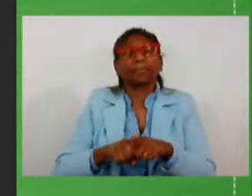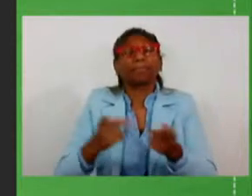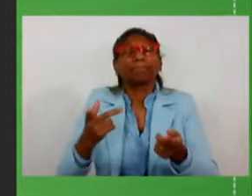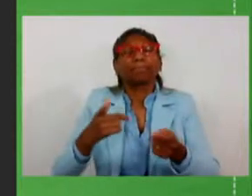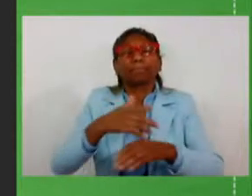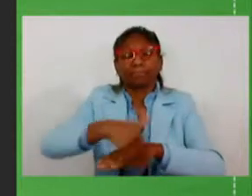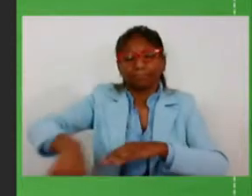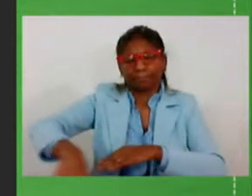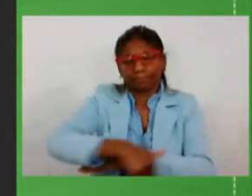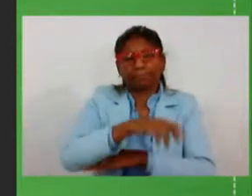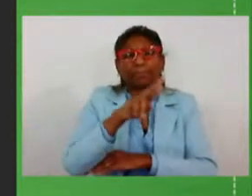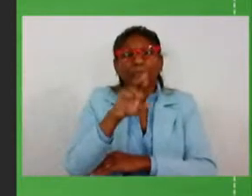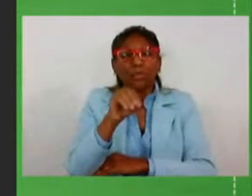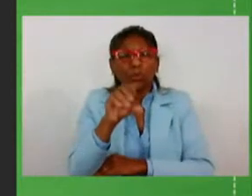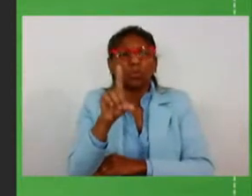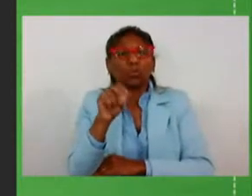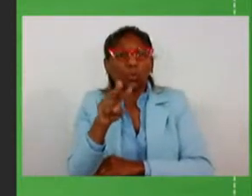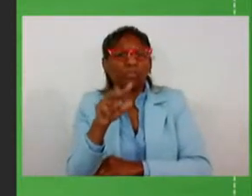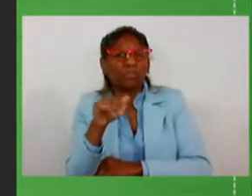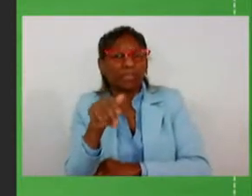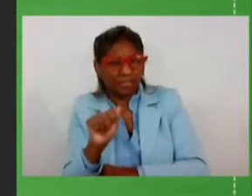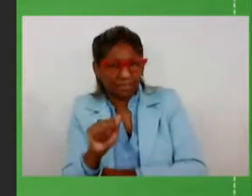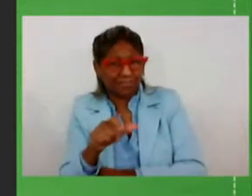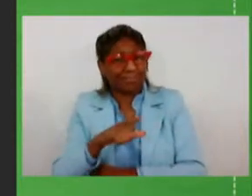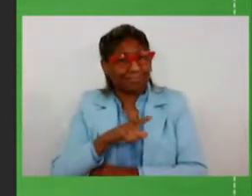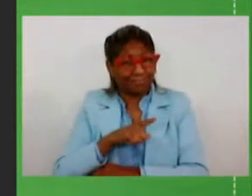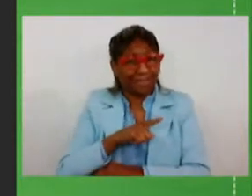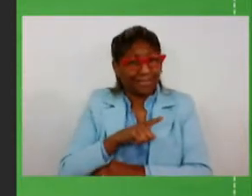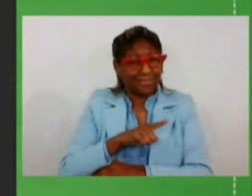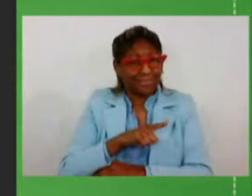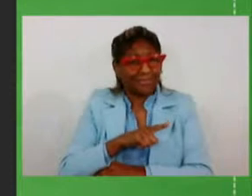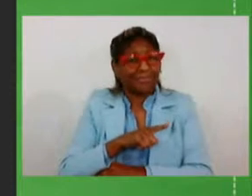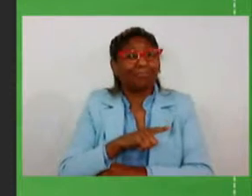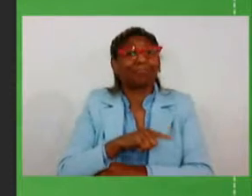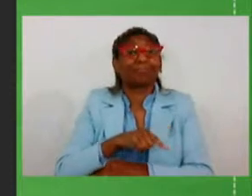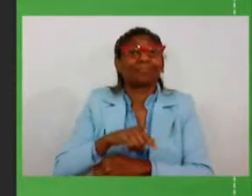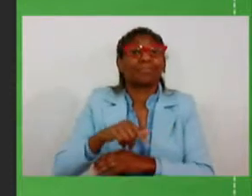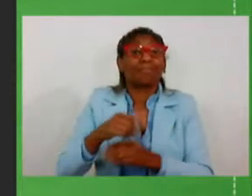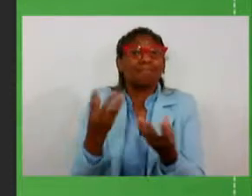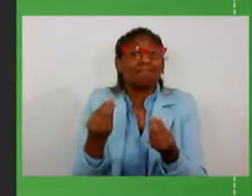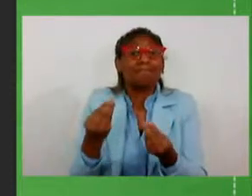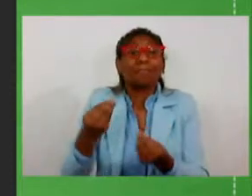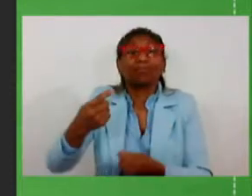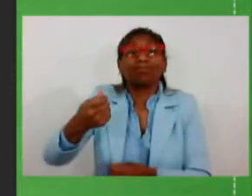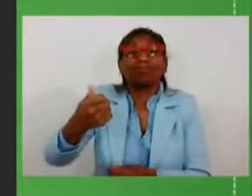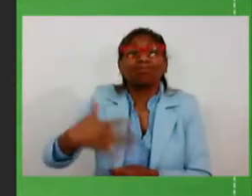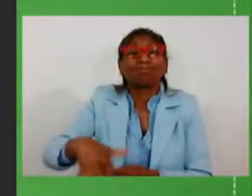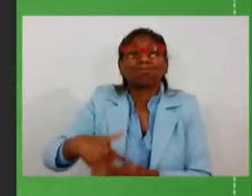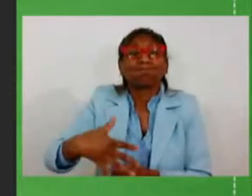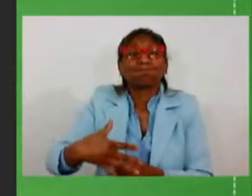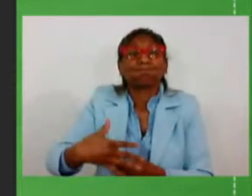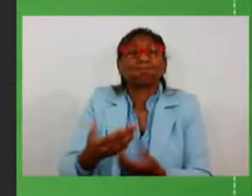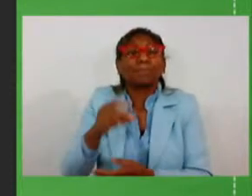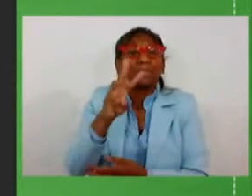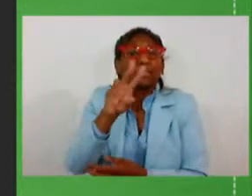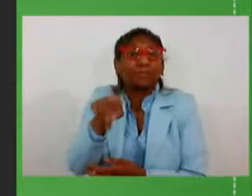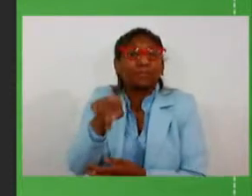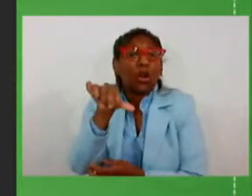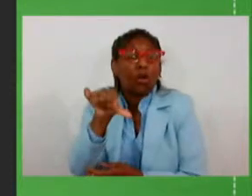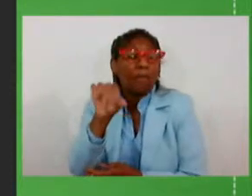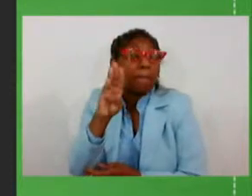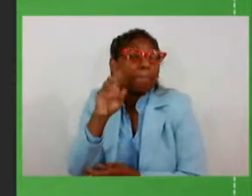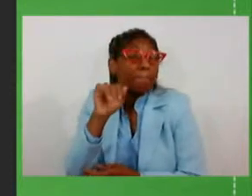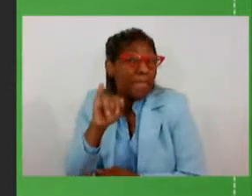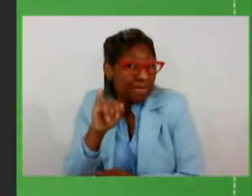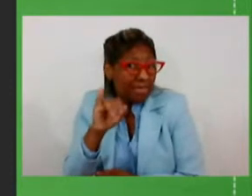próximos cinco anos, 3,9 bilhões de reais. E o que nós anunciamos hoje é que, a